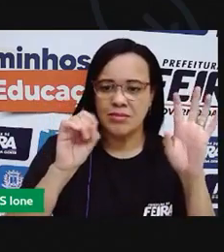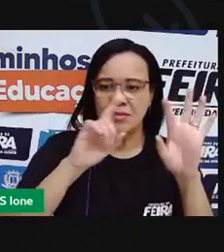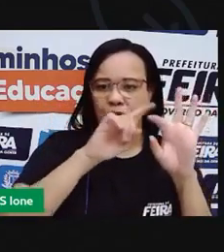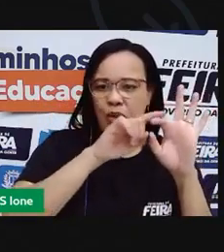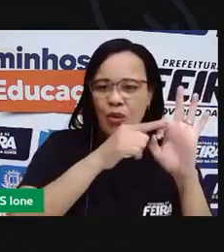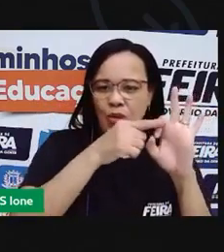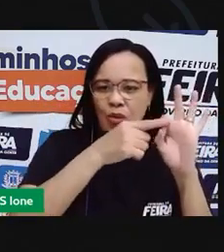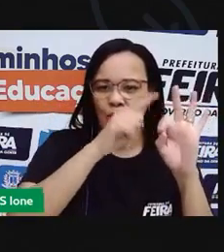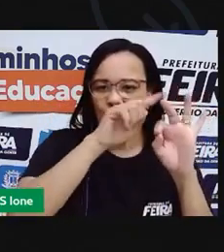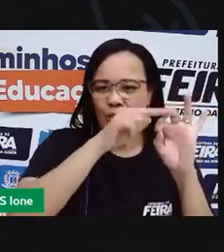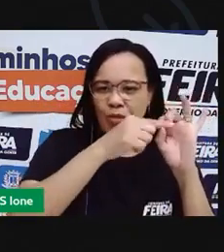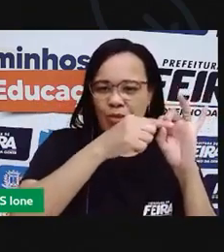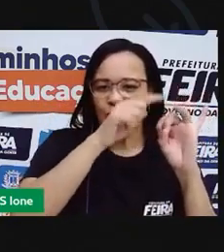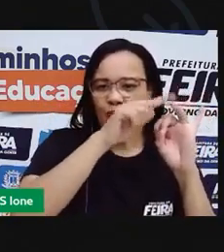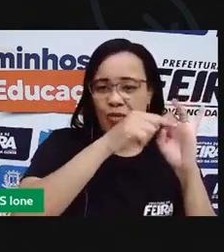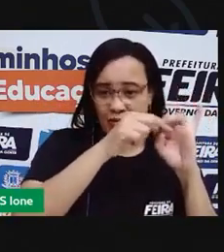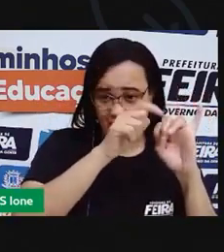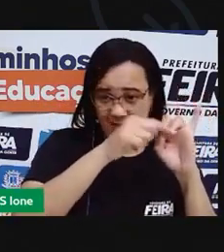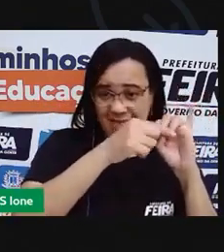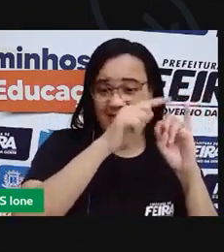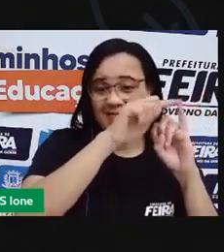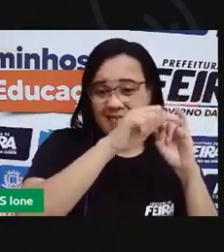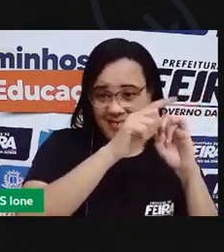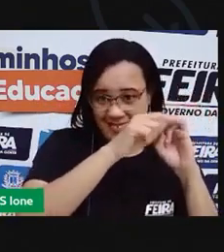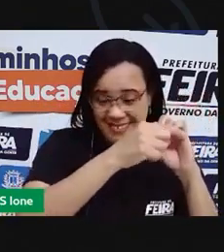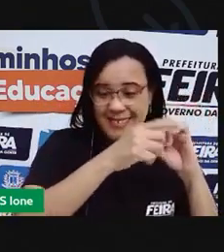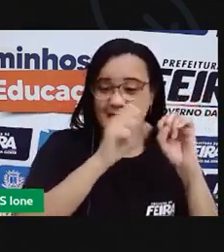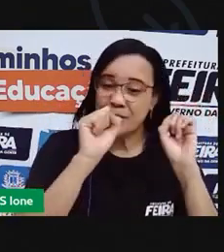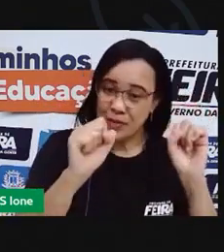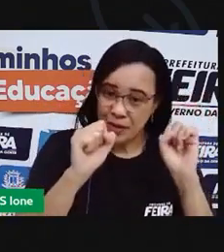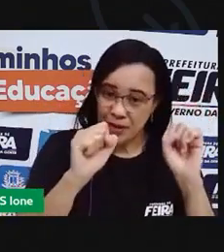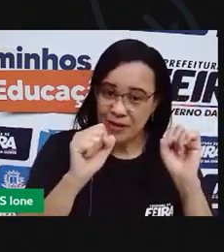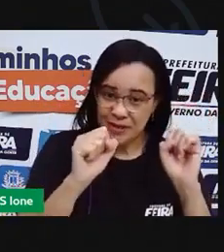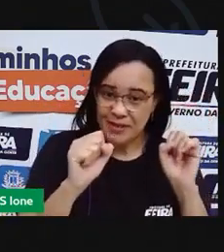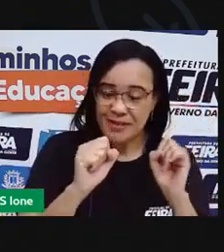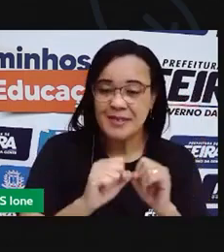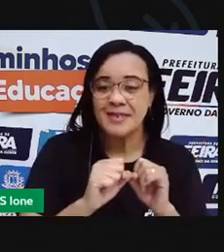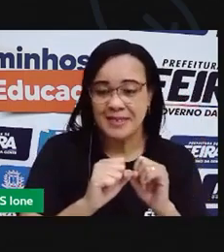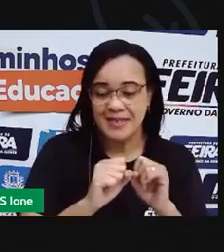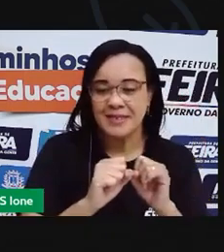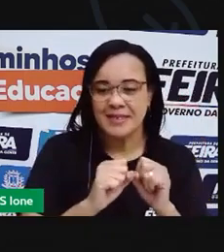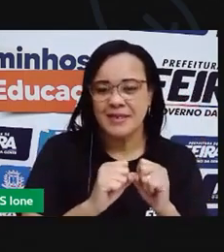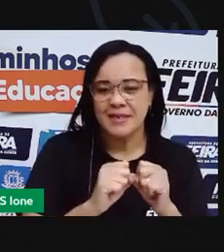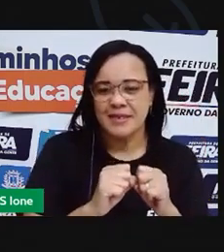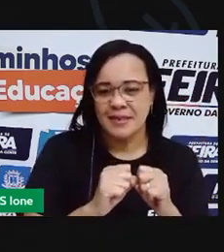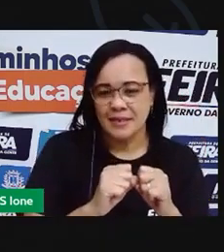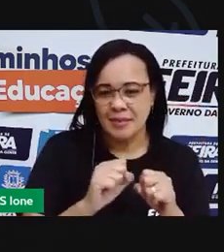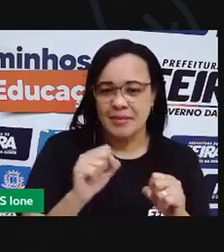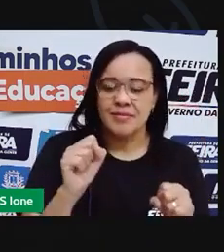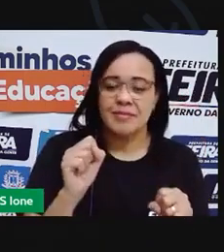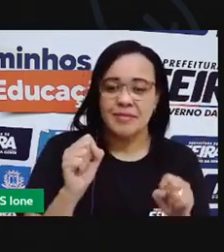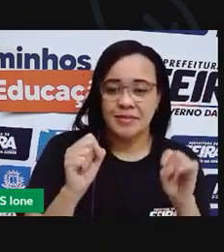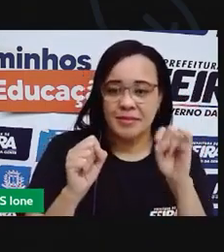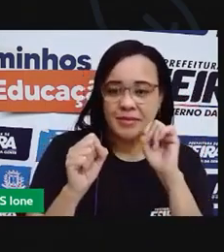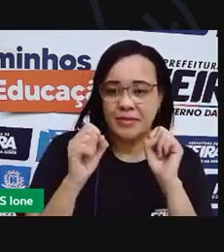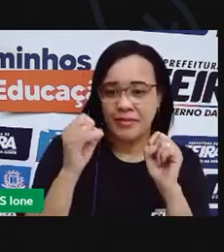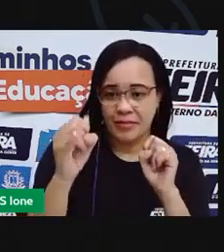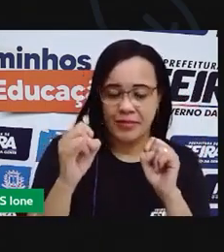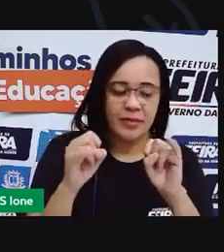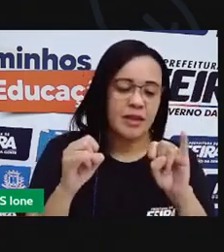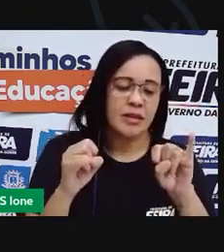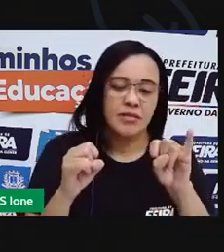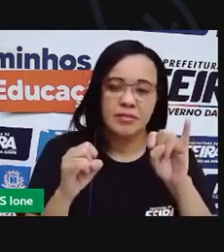dedos que eu fecho um aqui fecho dois e fecho três dedos a mão